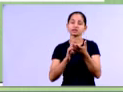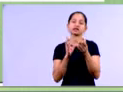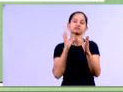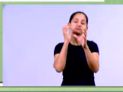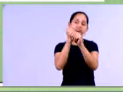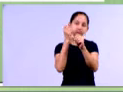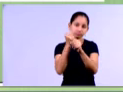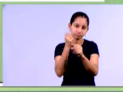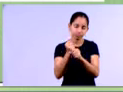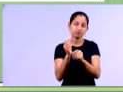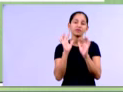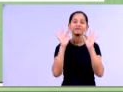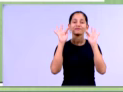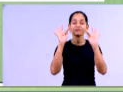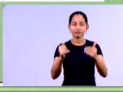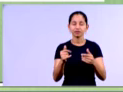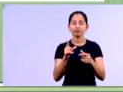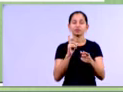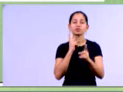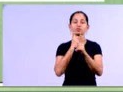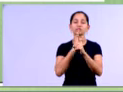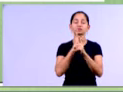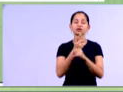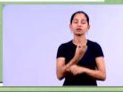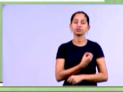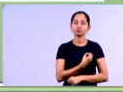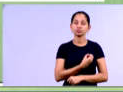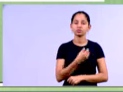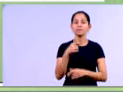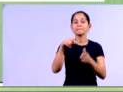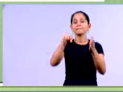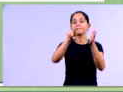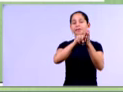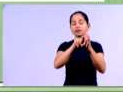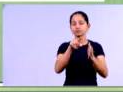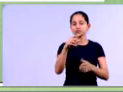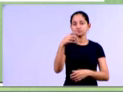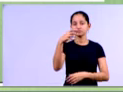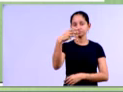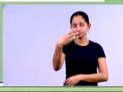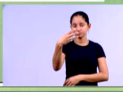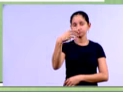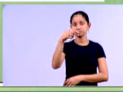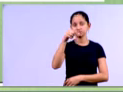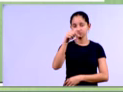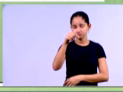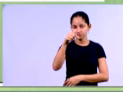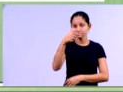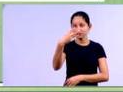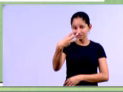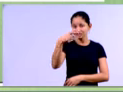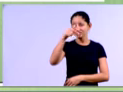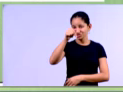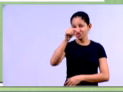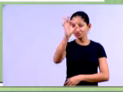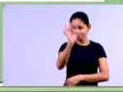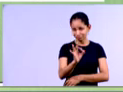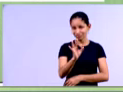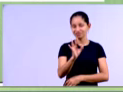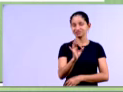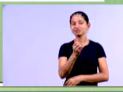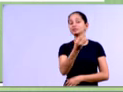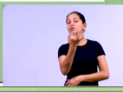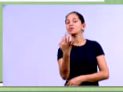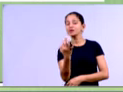diminuir de 1 e multiplicar por 100, nós vamos encontrar esse número, menos 37,18%, significando